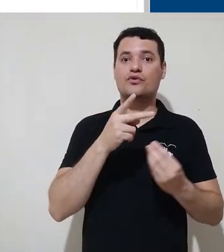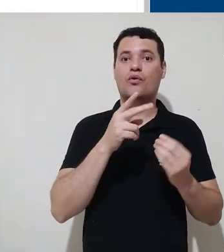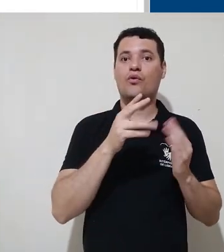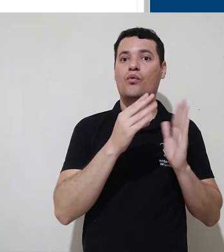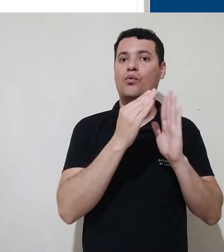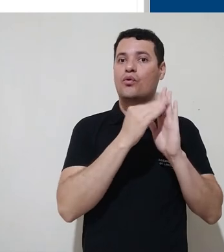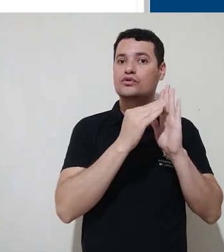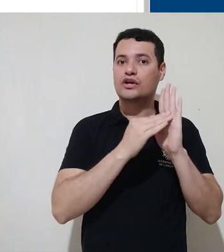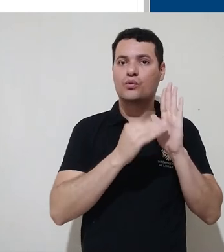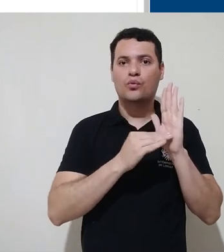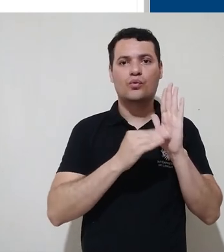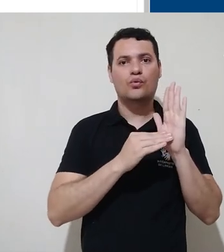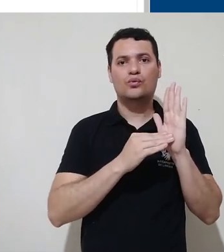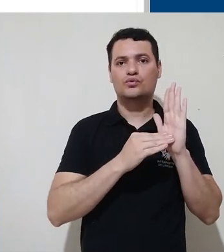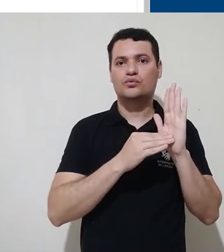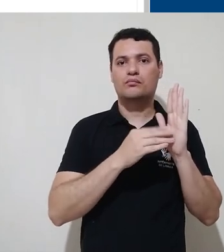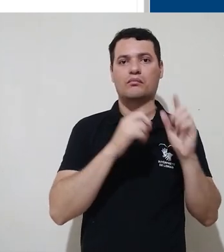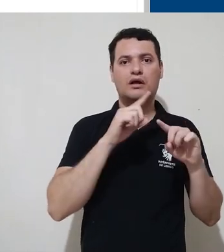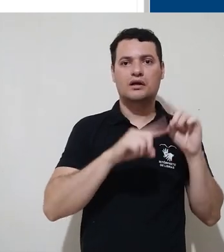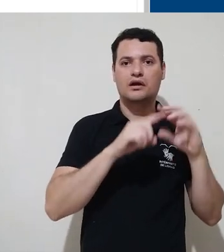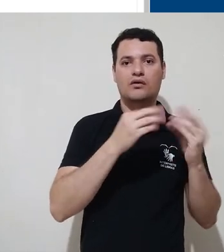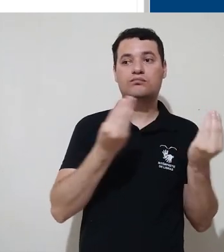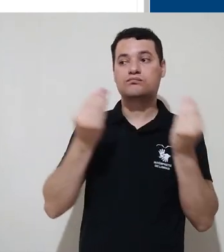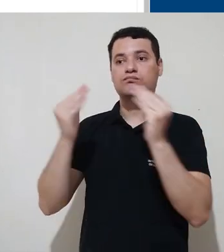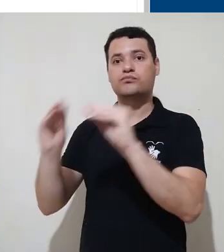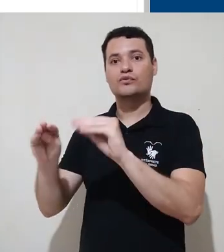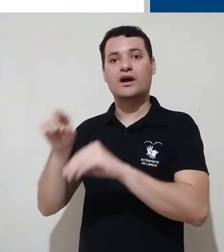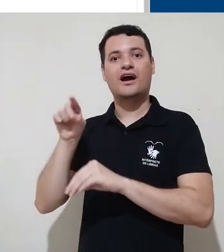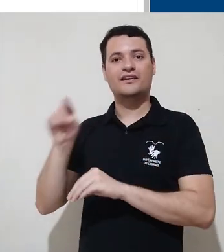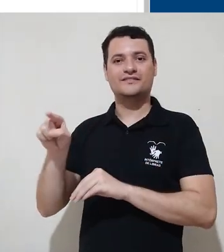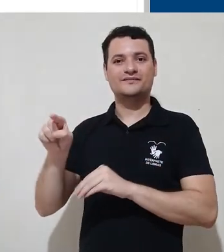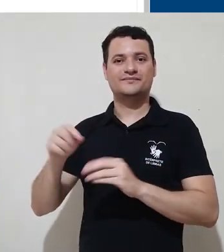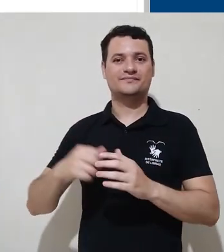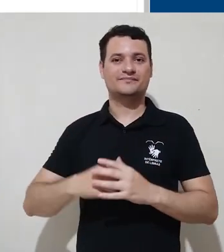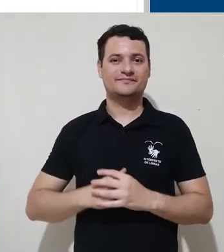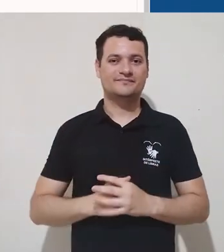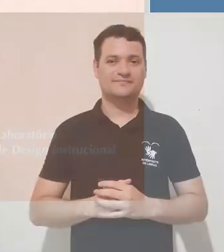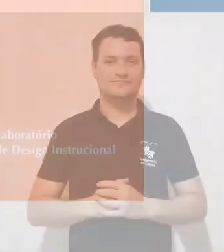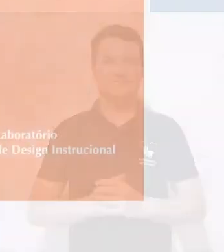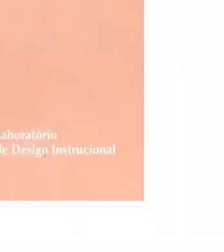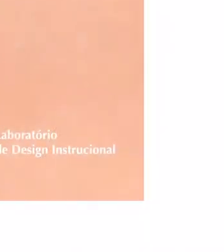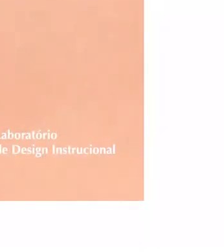professor poderia disponibilizar o conteúdo para os alunos.